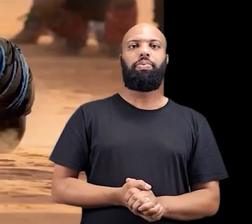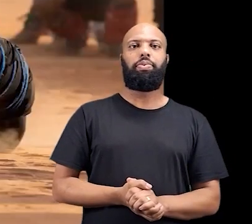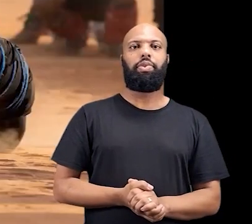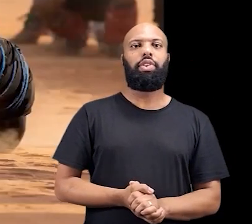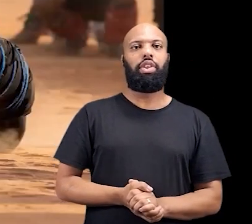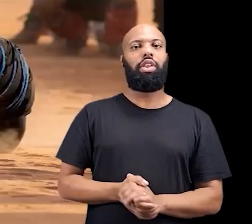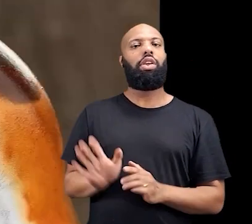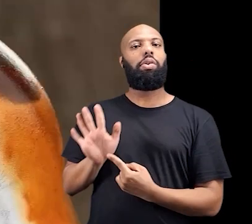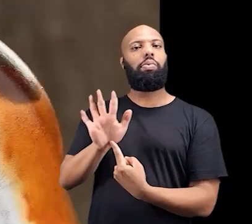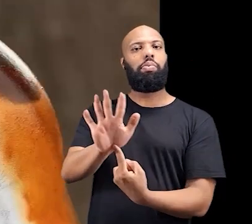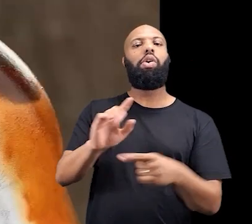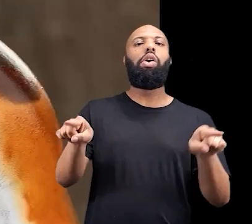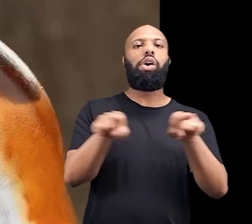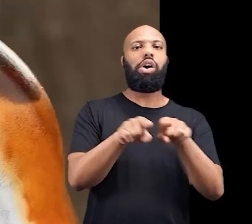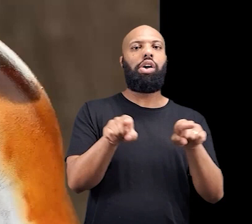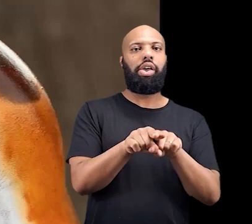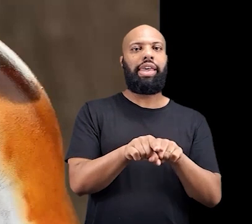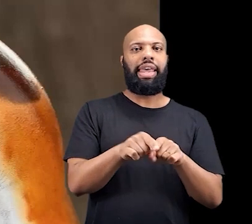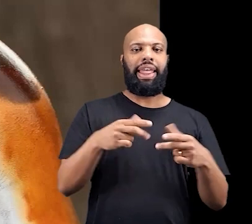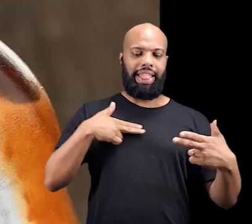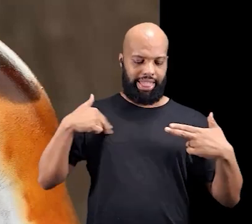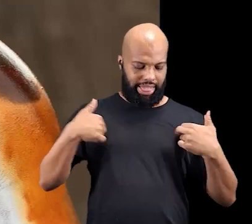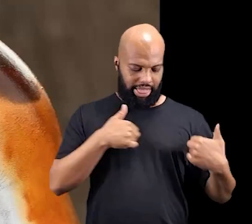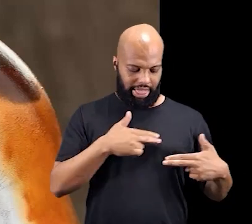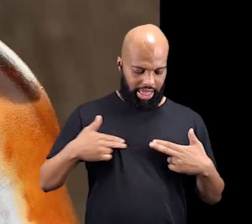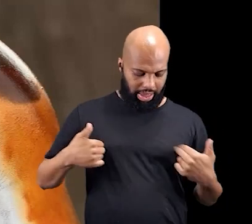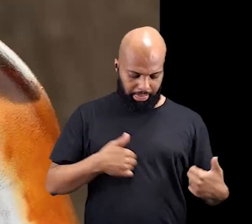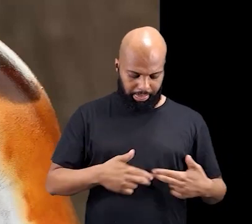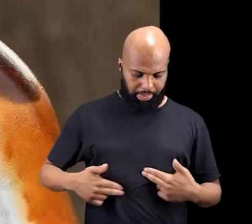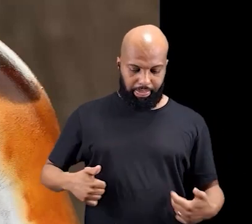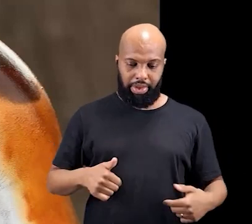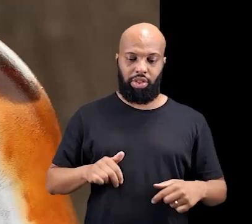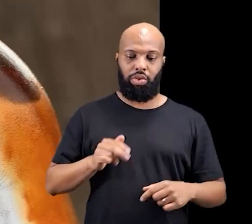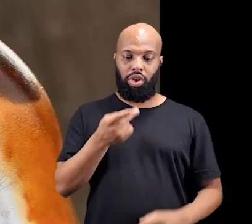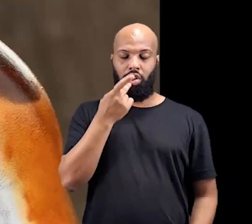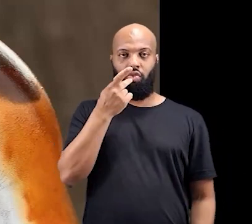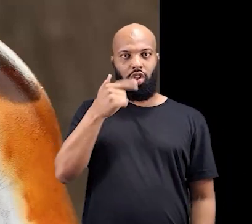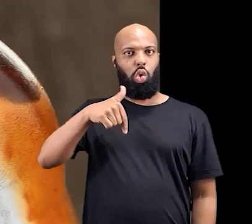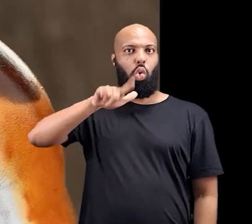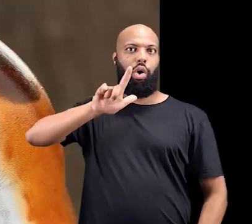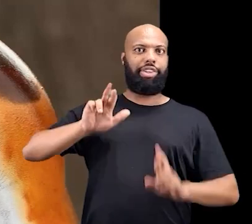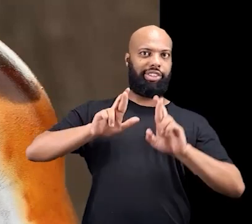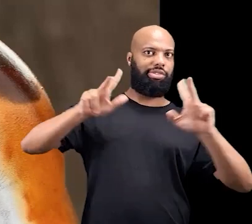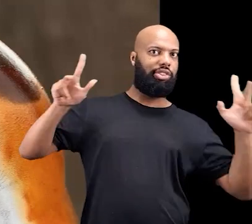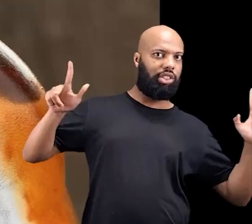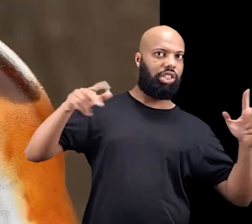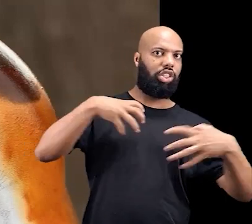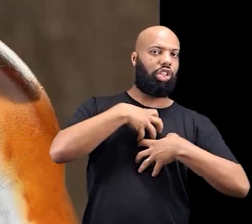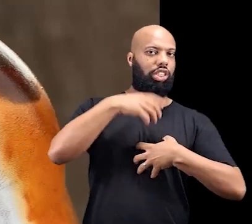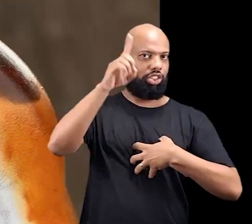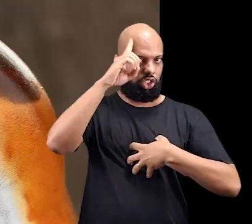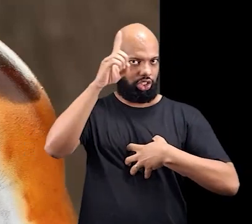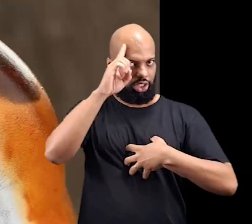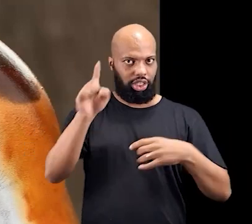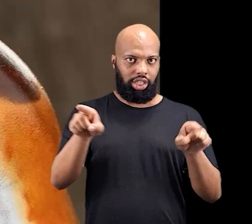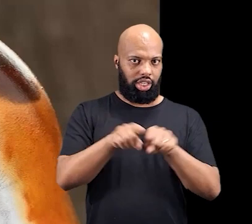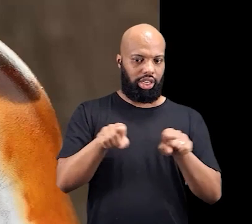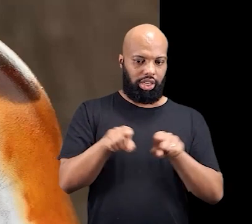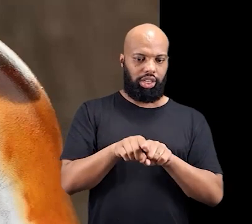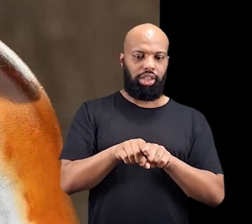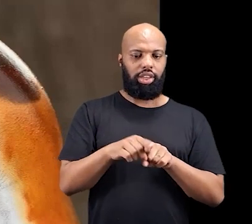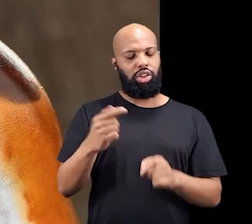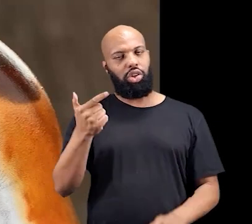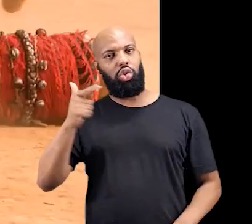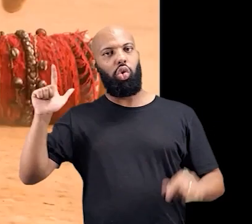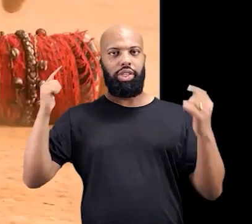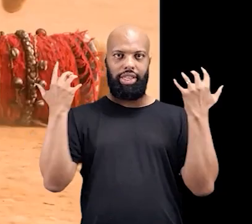celebração. Então, aqui eu mostro um pouquinho da pintura que eu disse, são pinturas diferentes das normais,